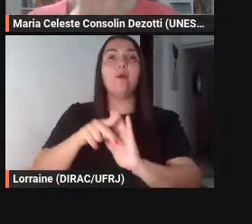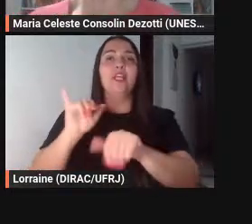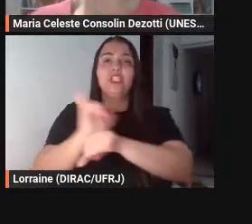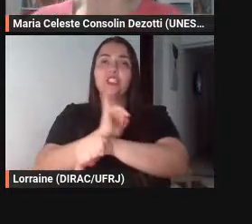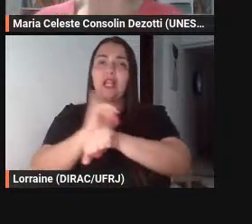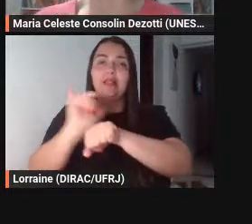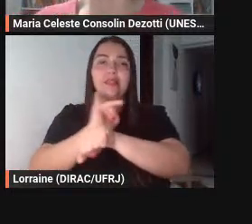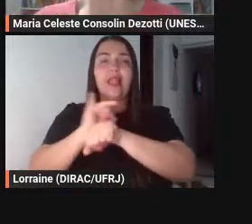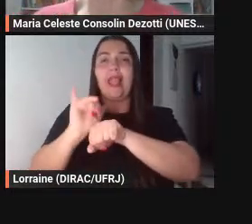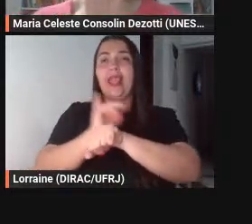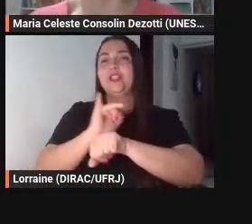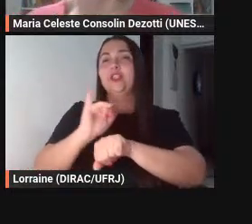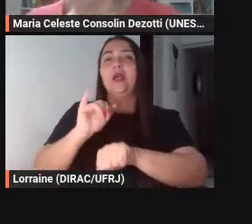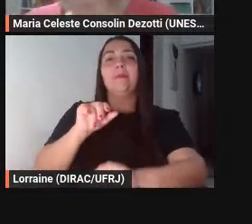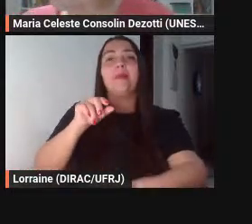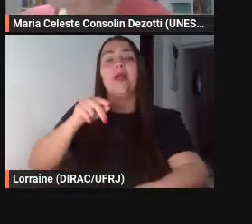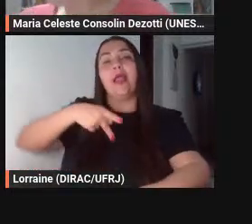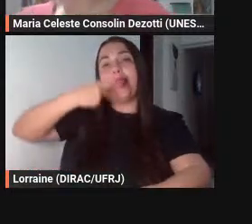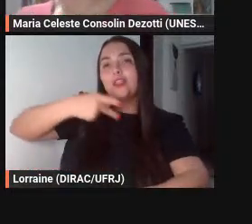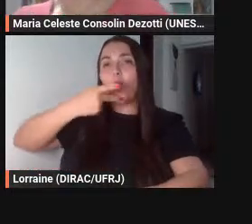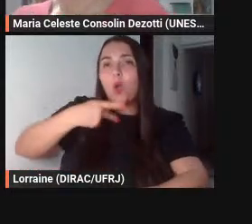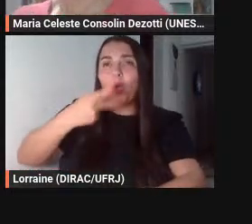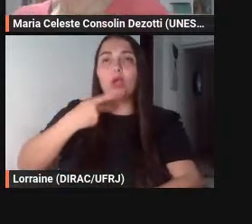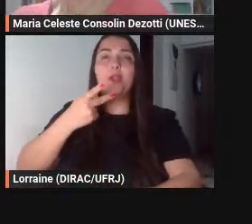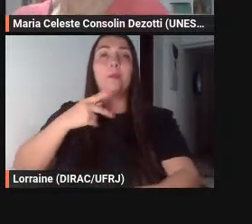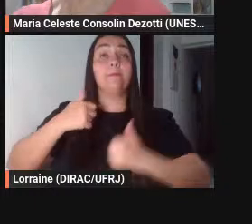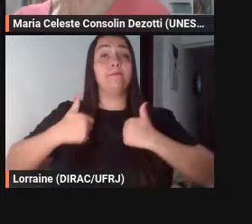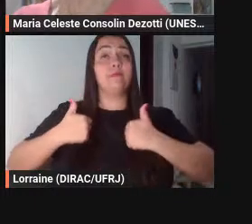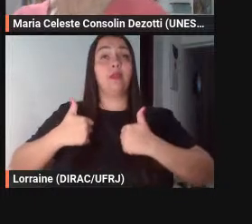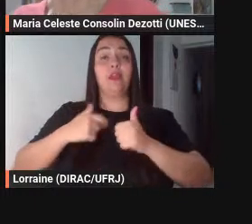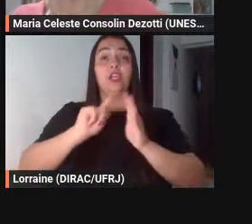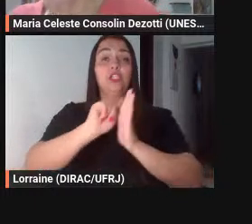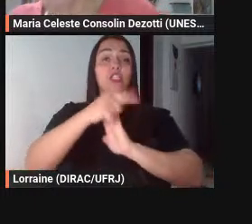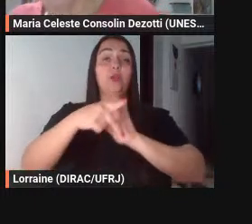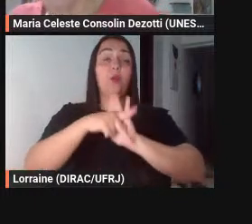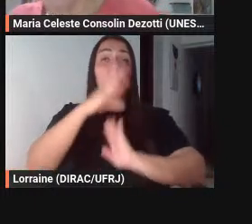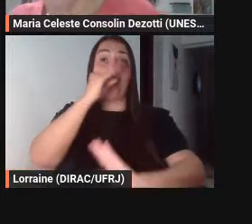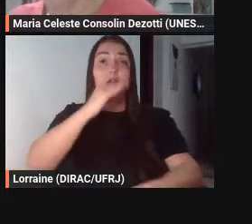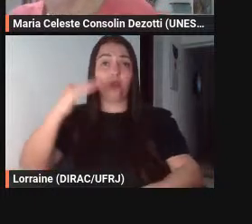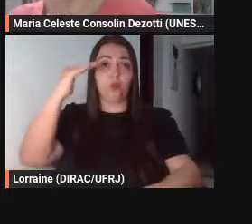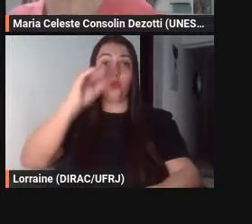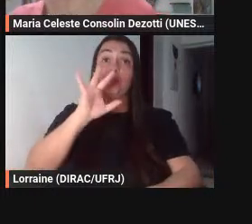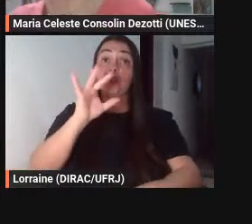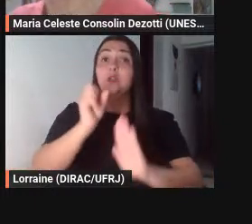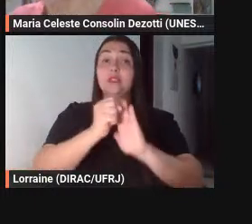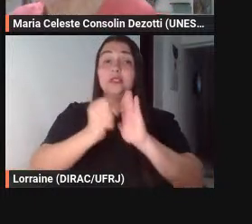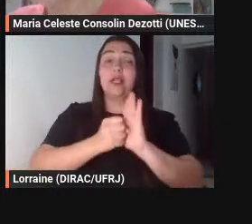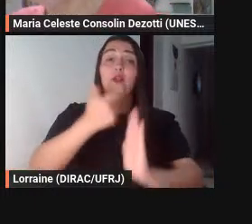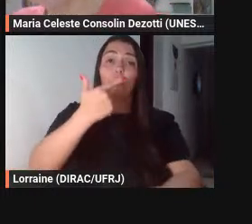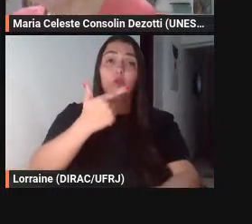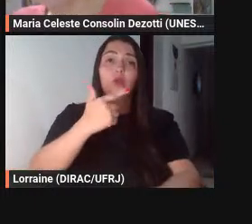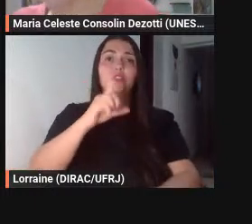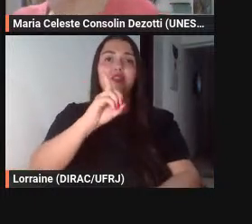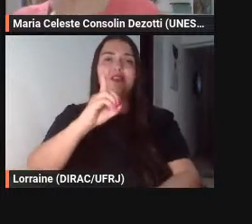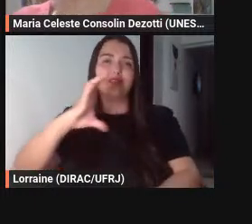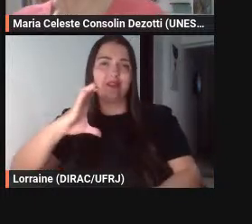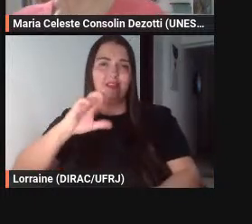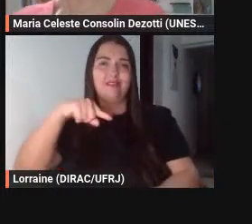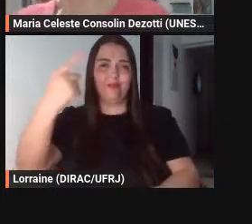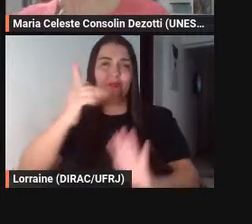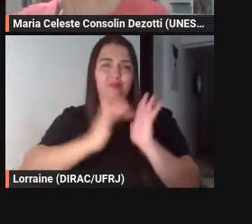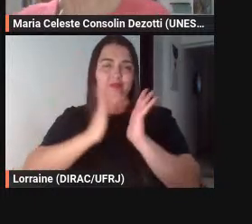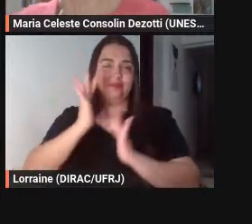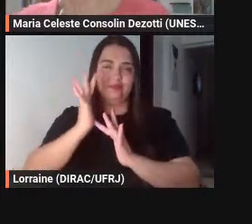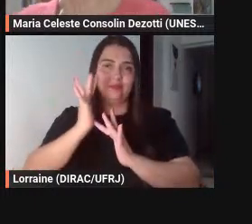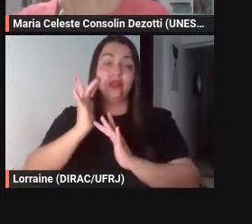retórica é gênero de adulto é só no século dois depois de Cristo que a